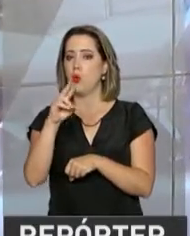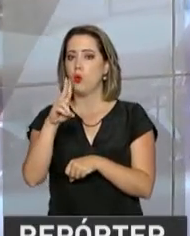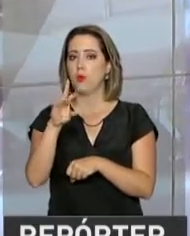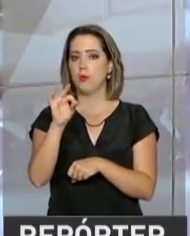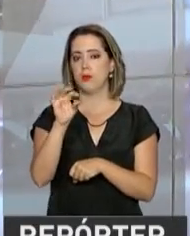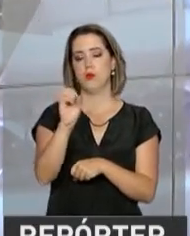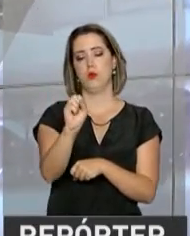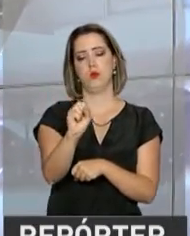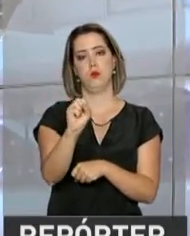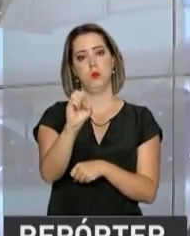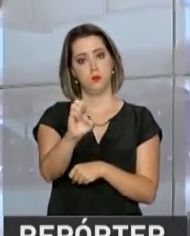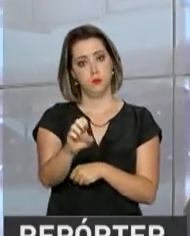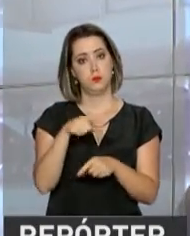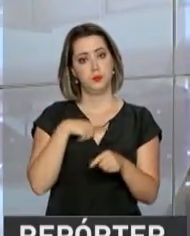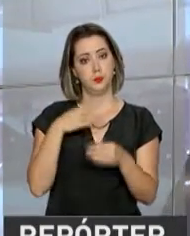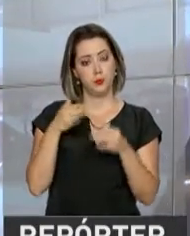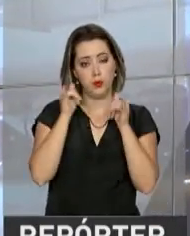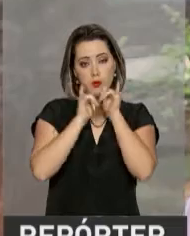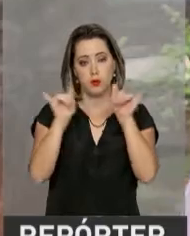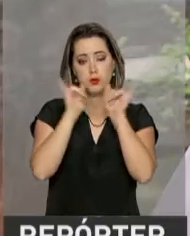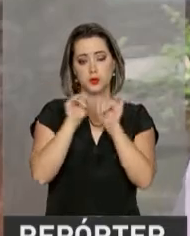segue até o fim deste mês.